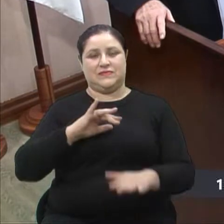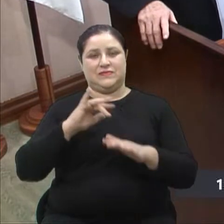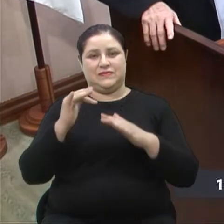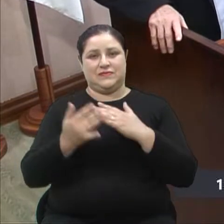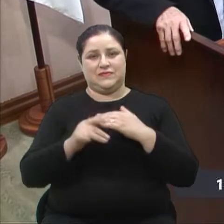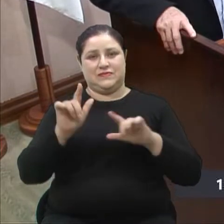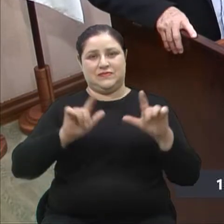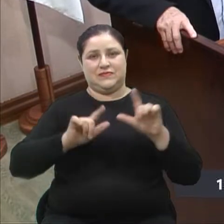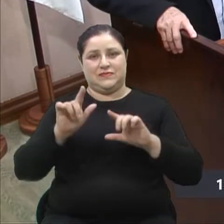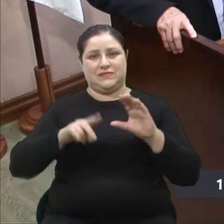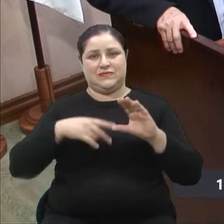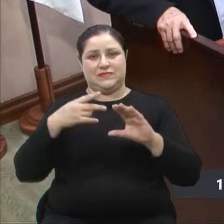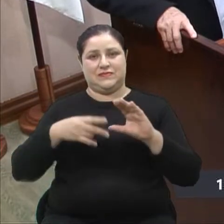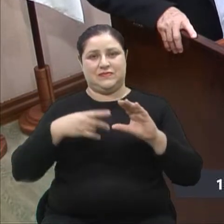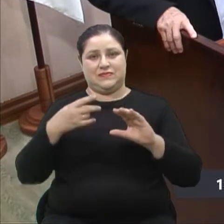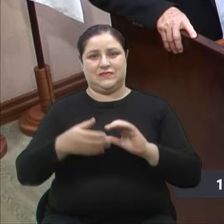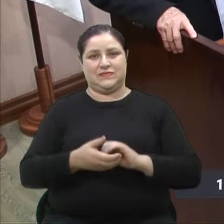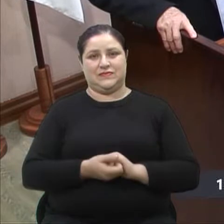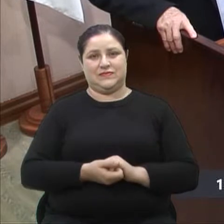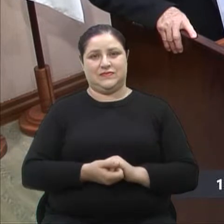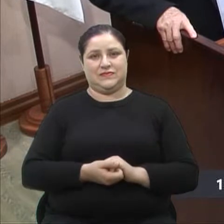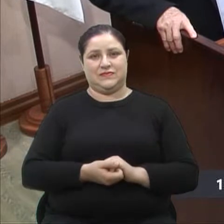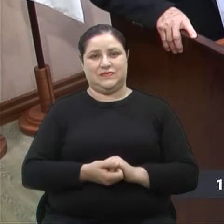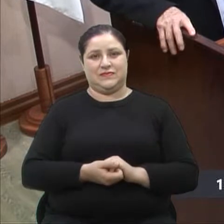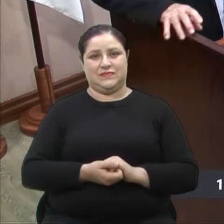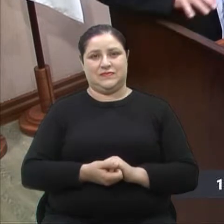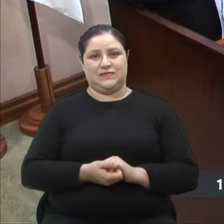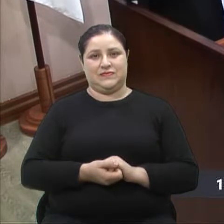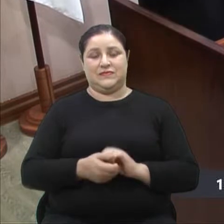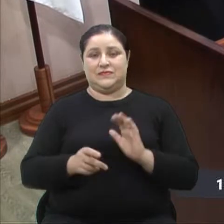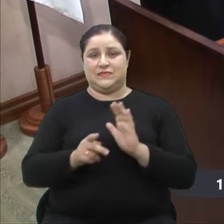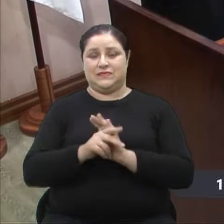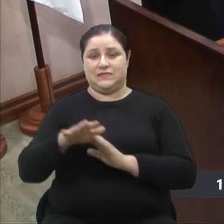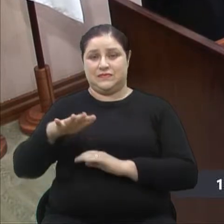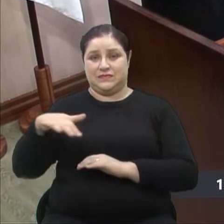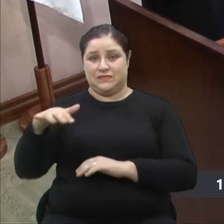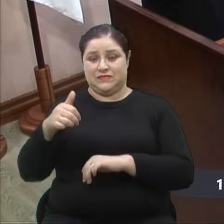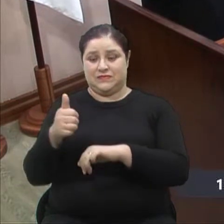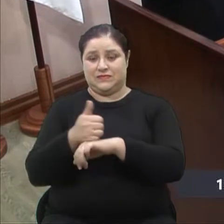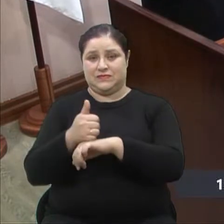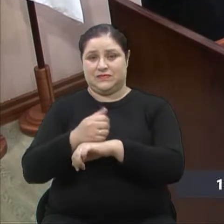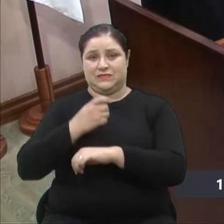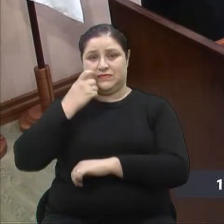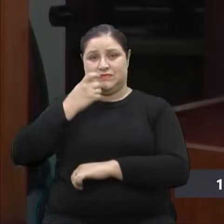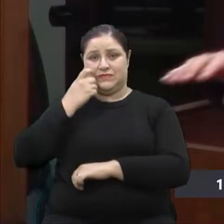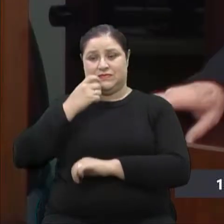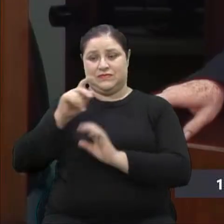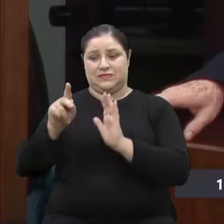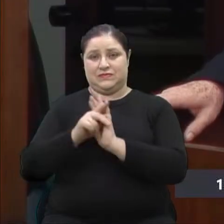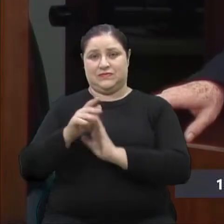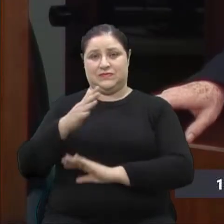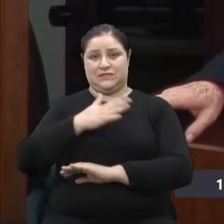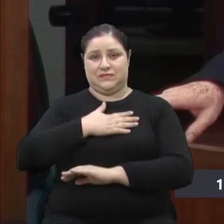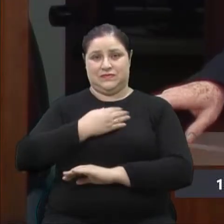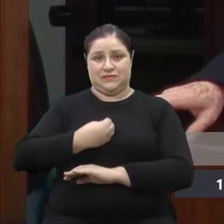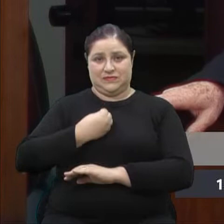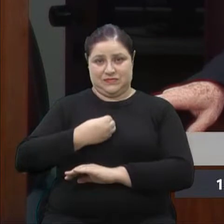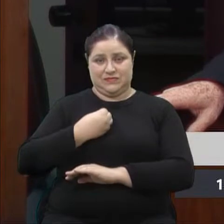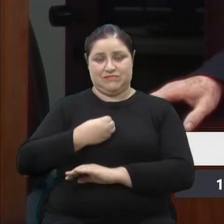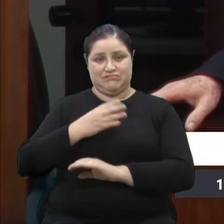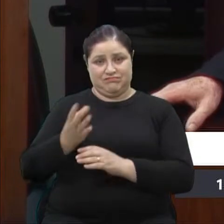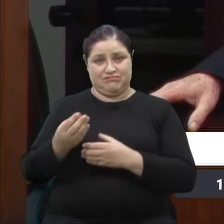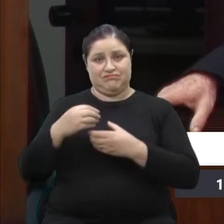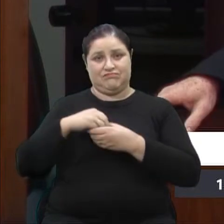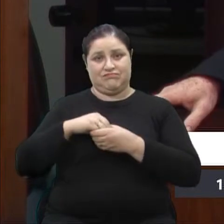TV Câmara. A odontologia é parte de minha vida, como